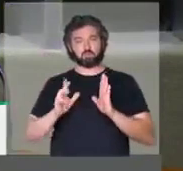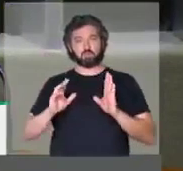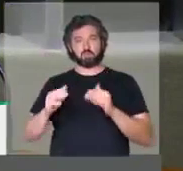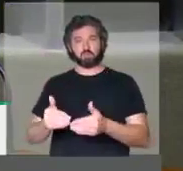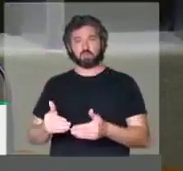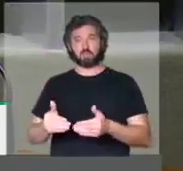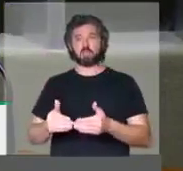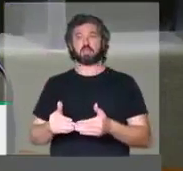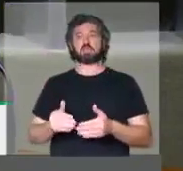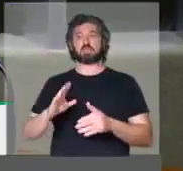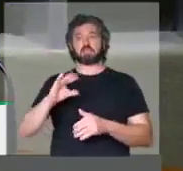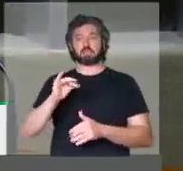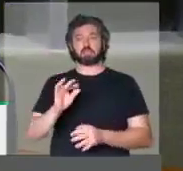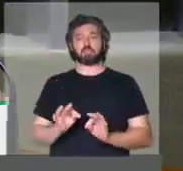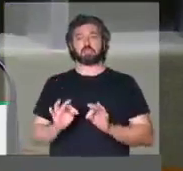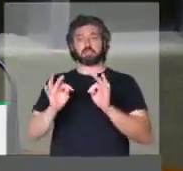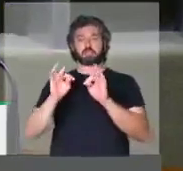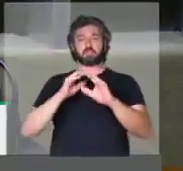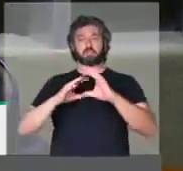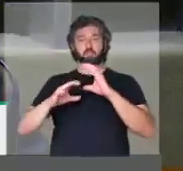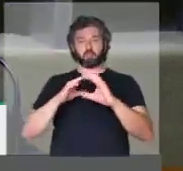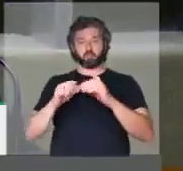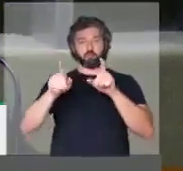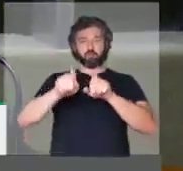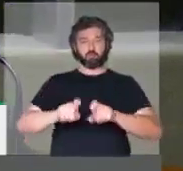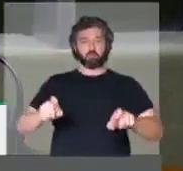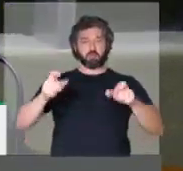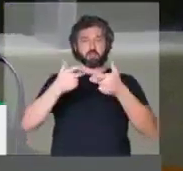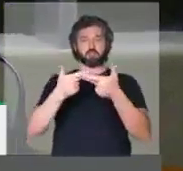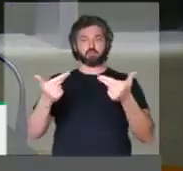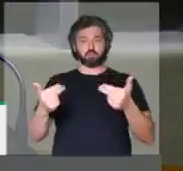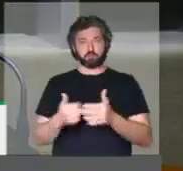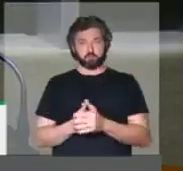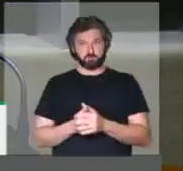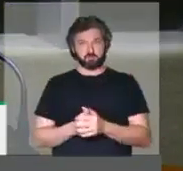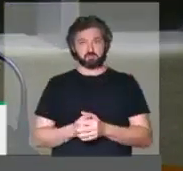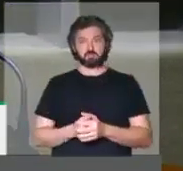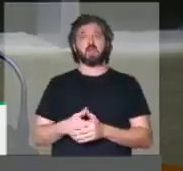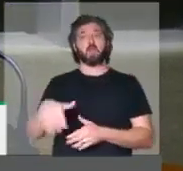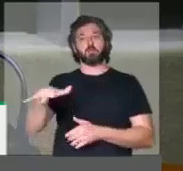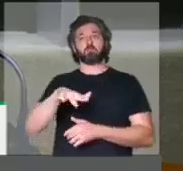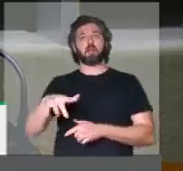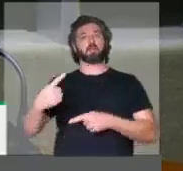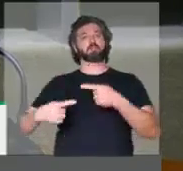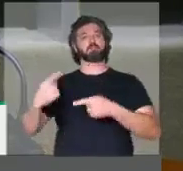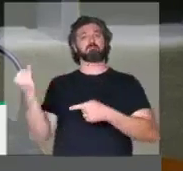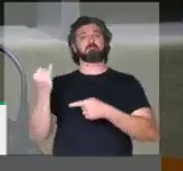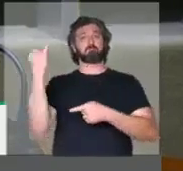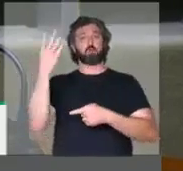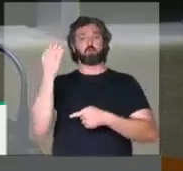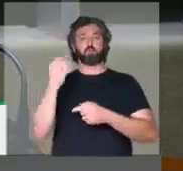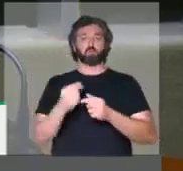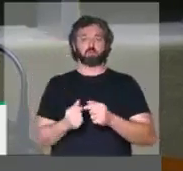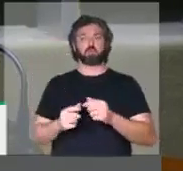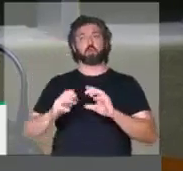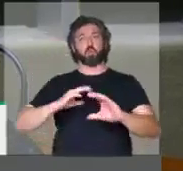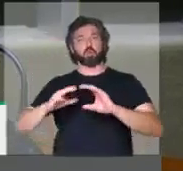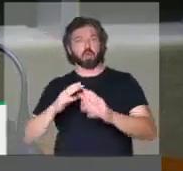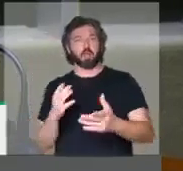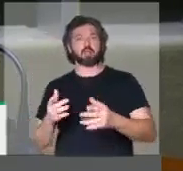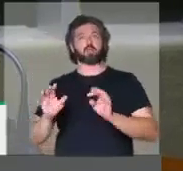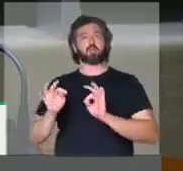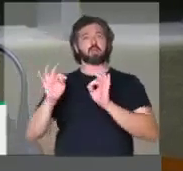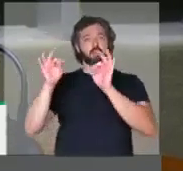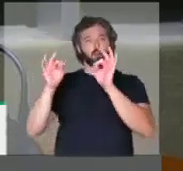Comissão de Ciência, Tecnologia, Comunicação e Informática. Um espaço muito importante para se debater a comunicação, para se debater a